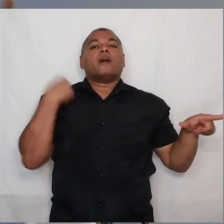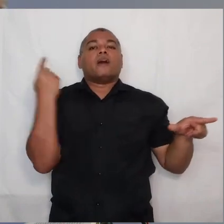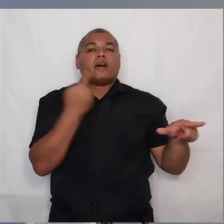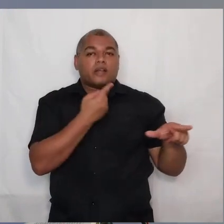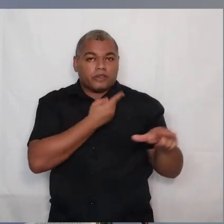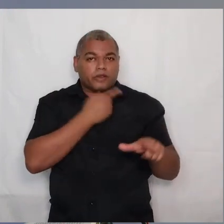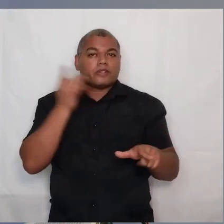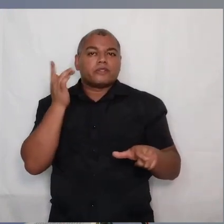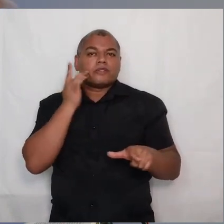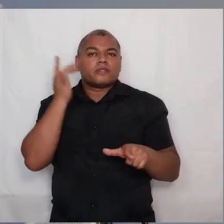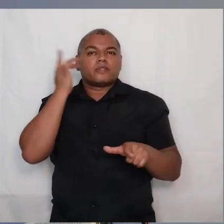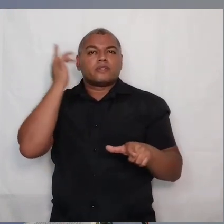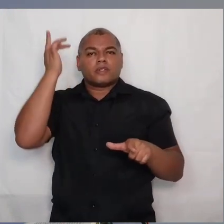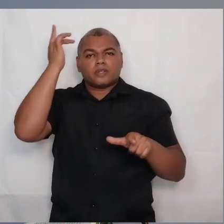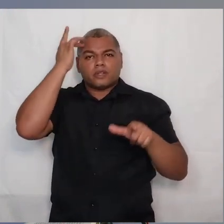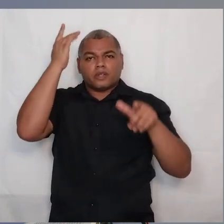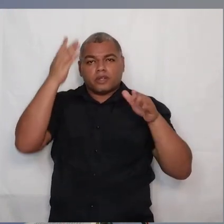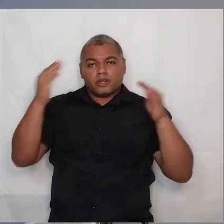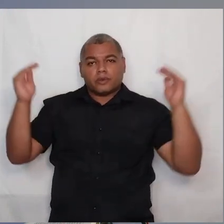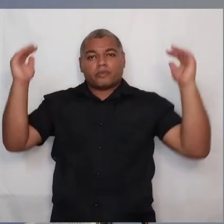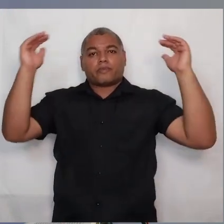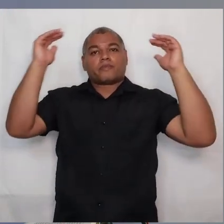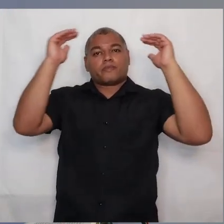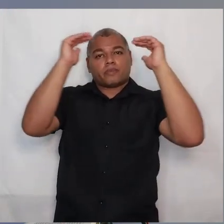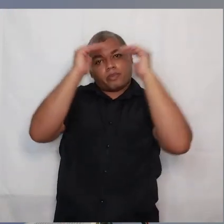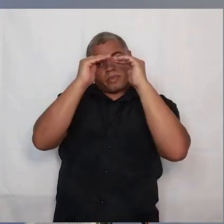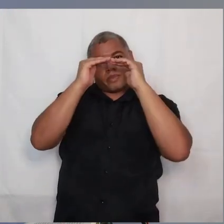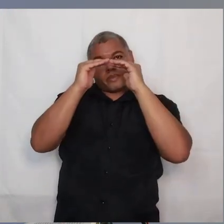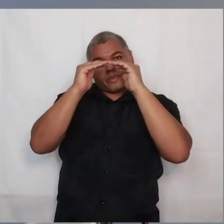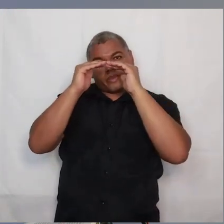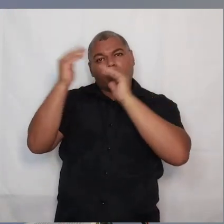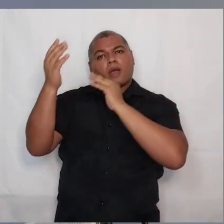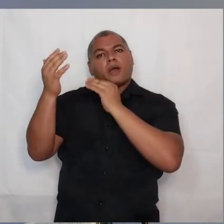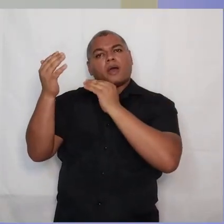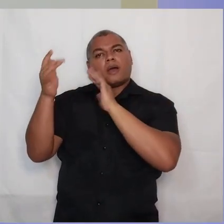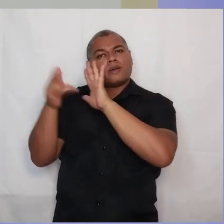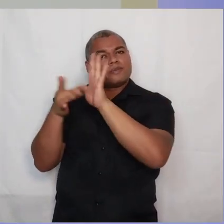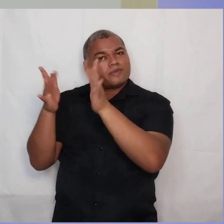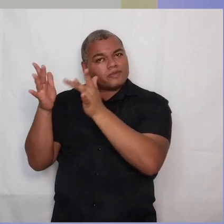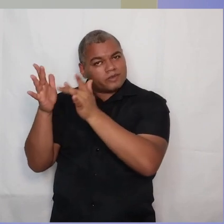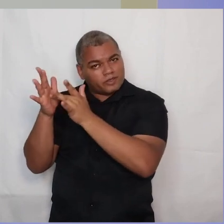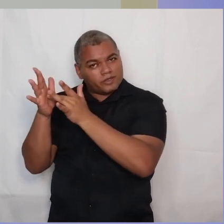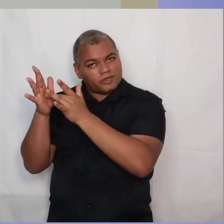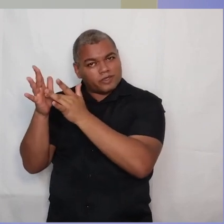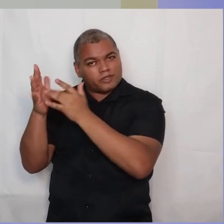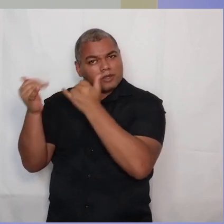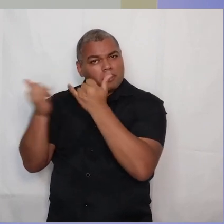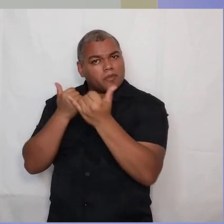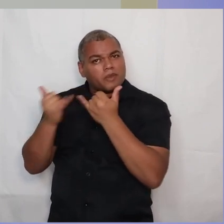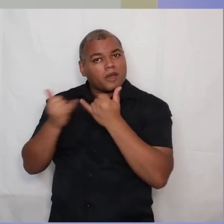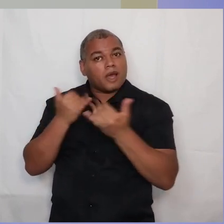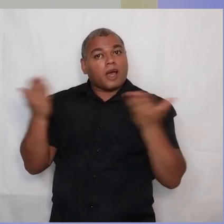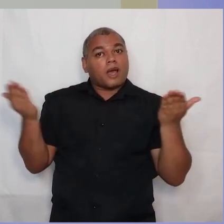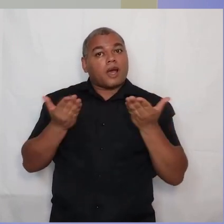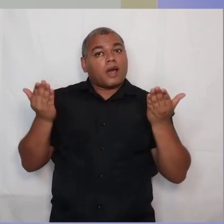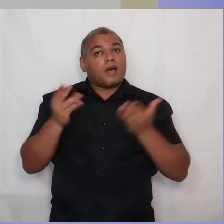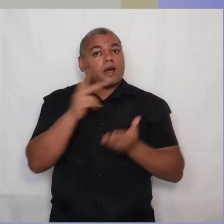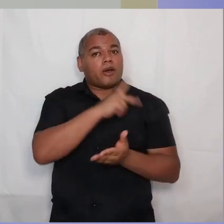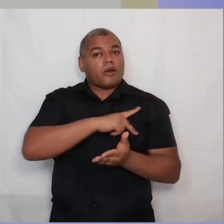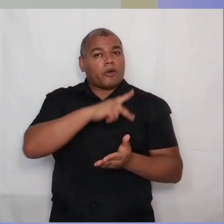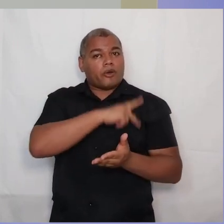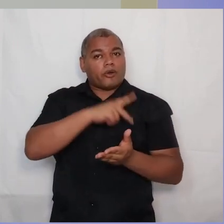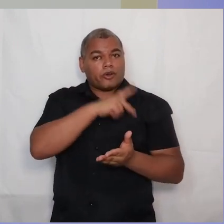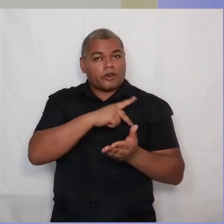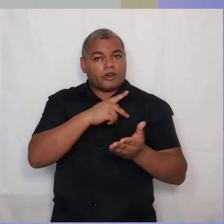maturidade de Cristo Jesus, sermos mais parecidos com Cristo, agora Paulo vai fazer um retrato da vida